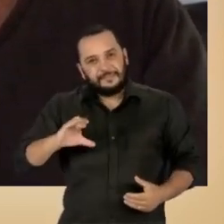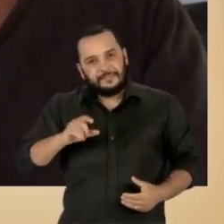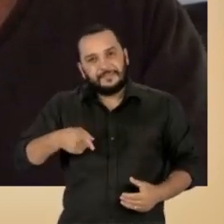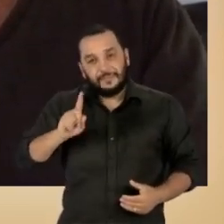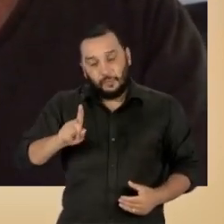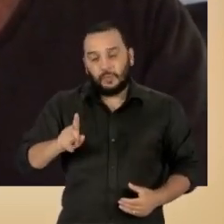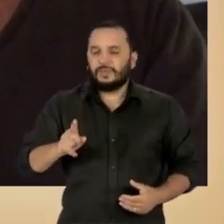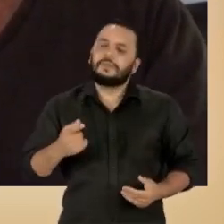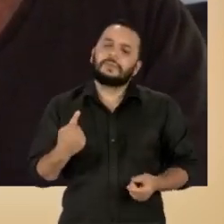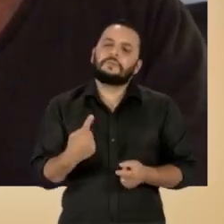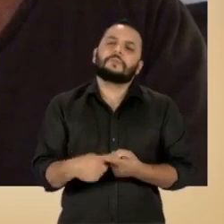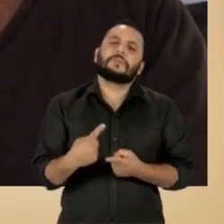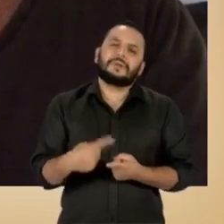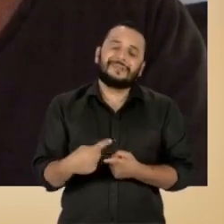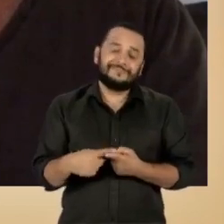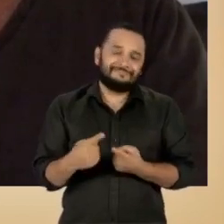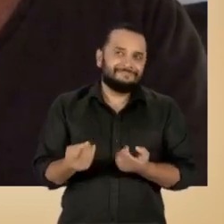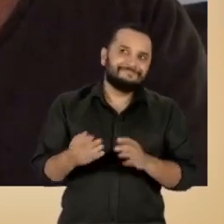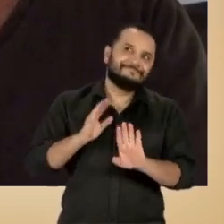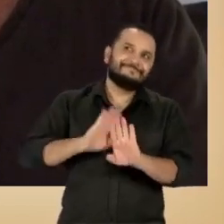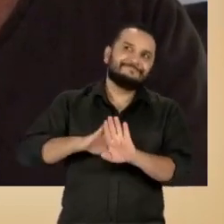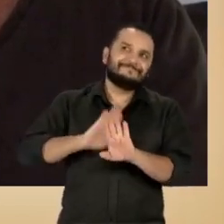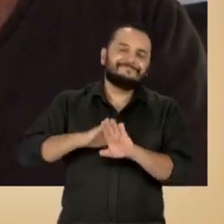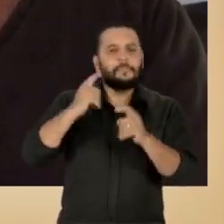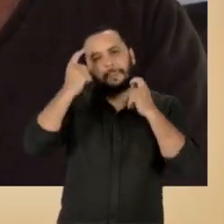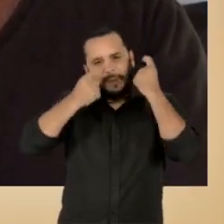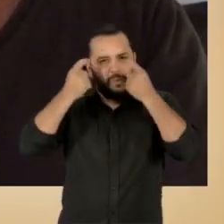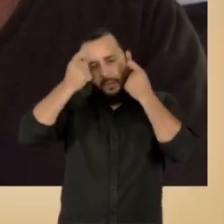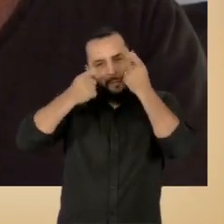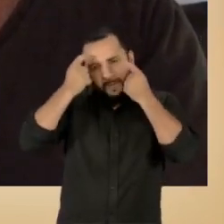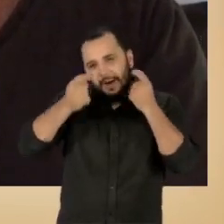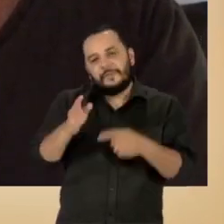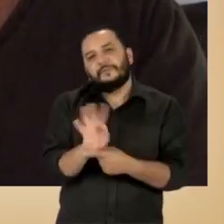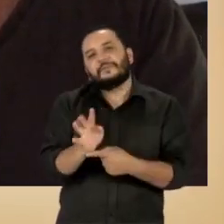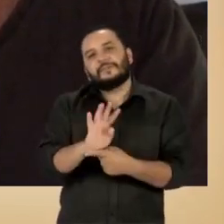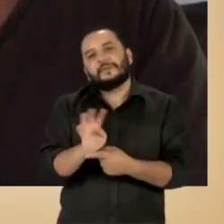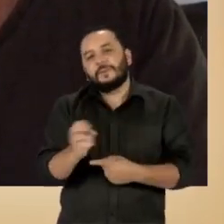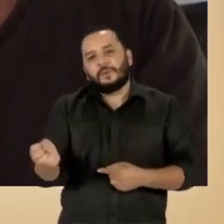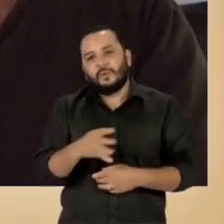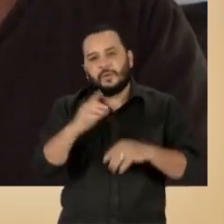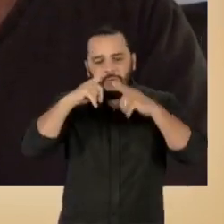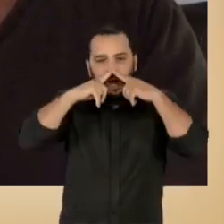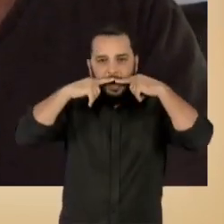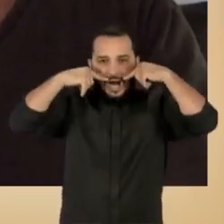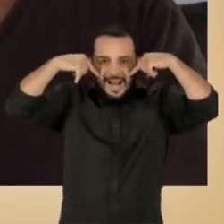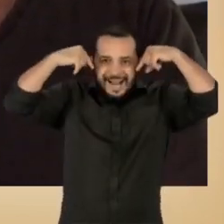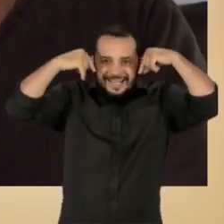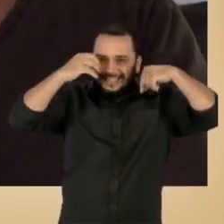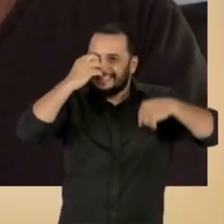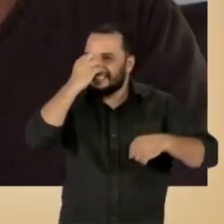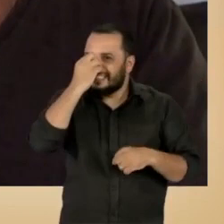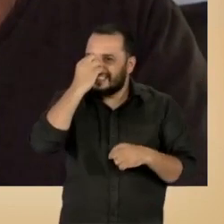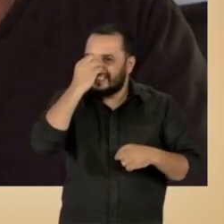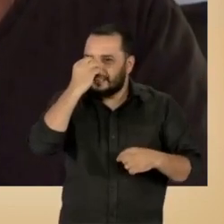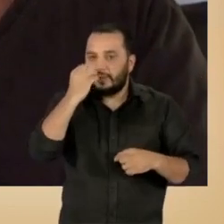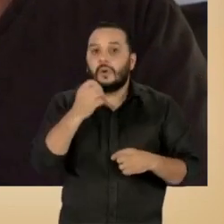Vladimir, o que há realmente de preocupante nessa nova produção do Coringa, na sua opinião?